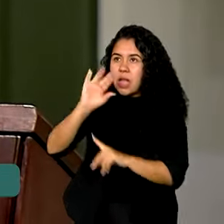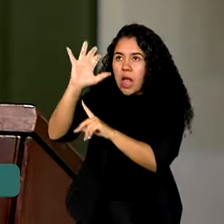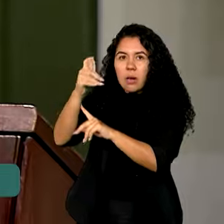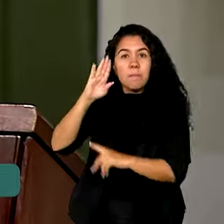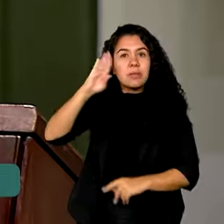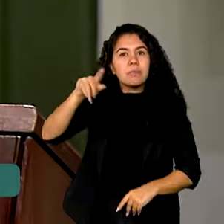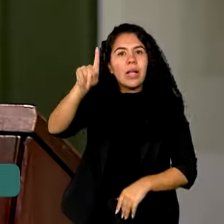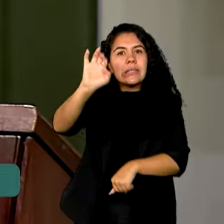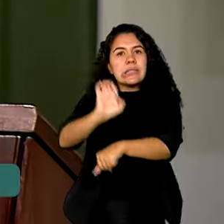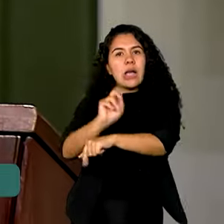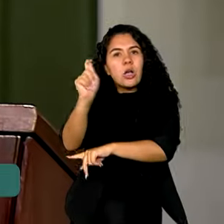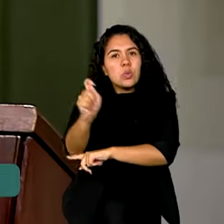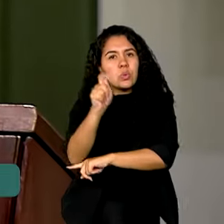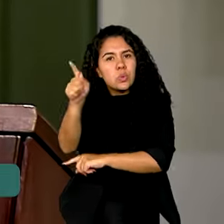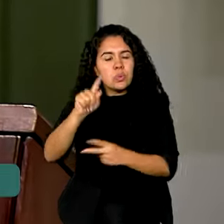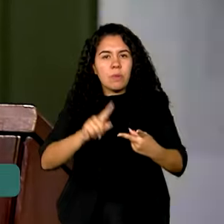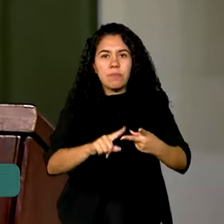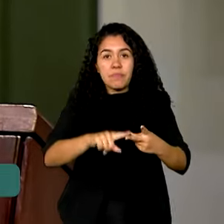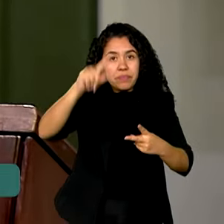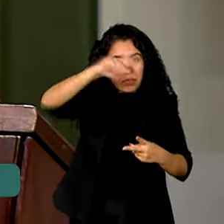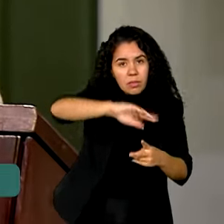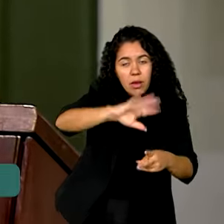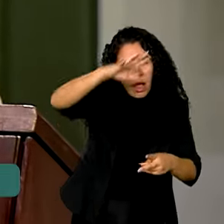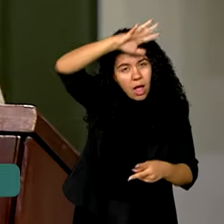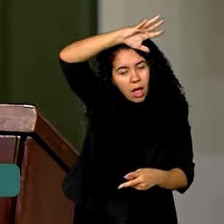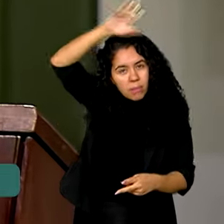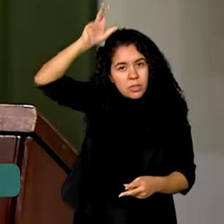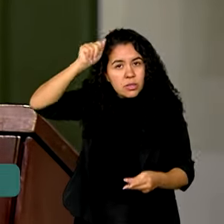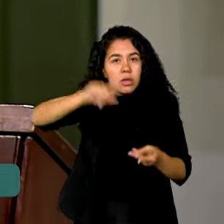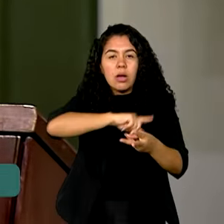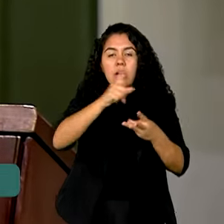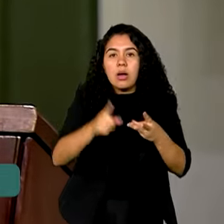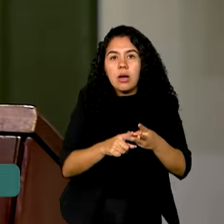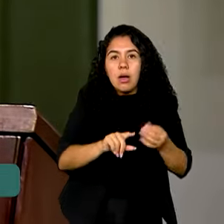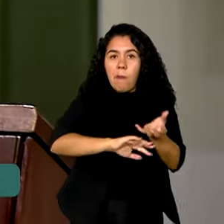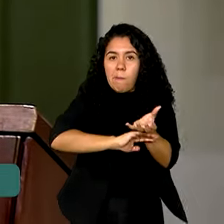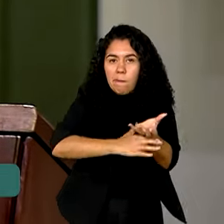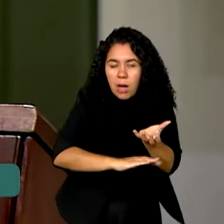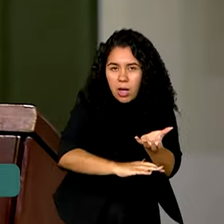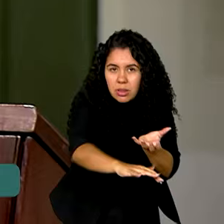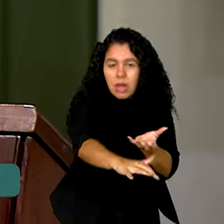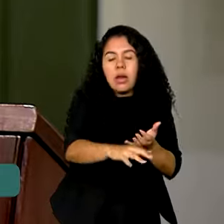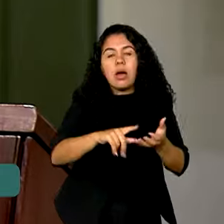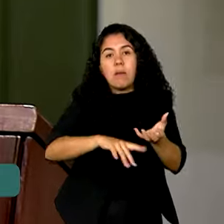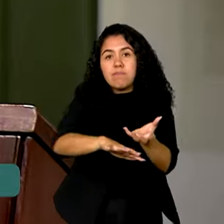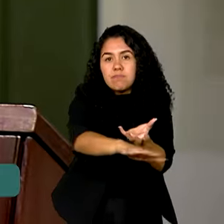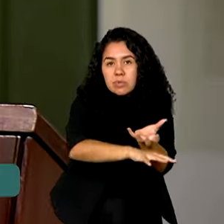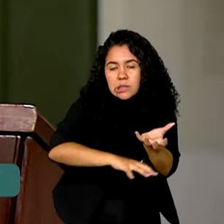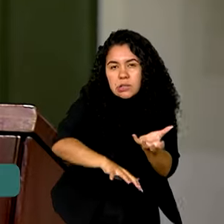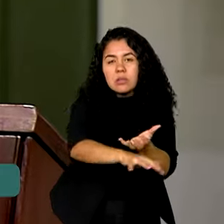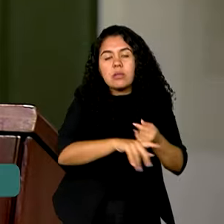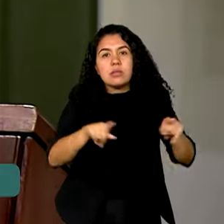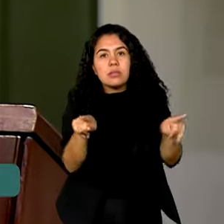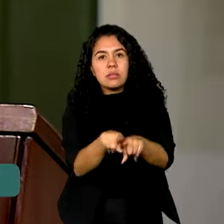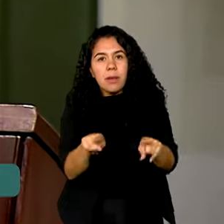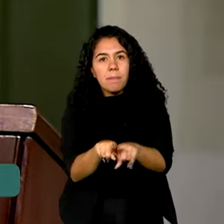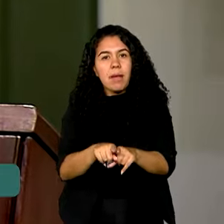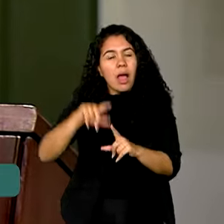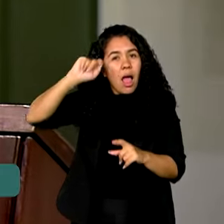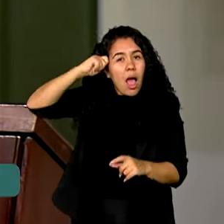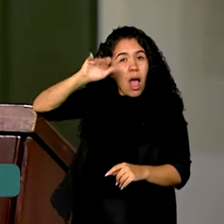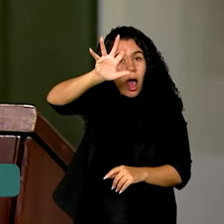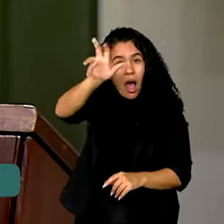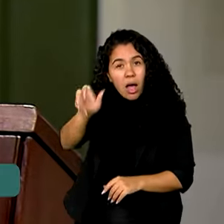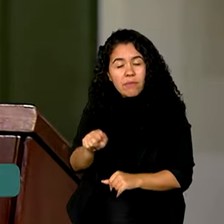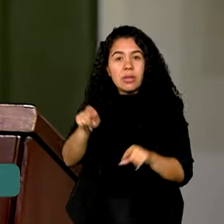Grande do Sul, na Amazônia, no Pantanal, nos países da África que estão passando fome pela seca, nos